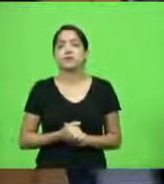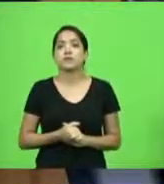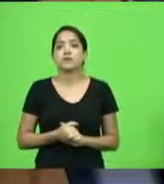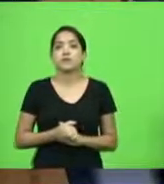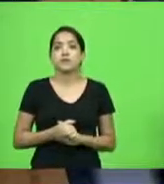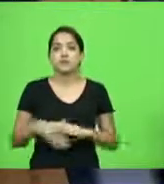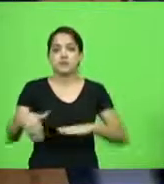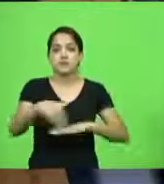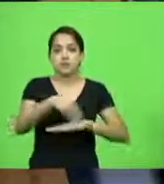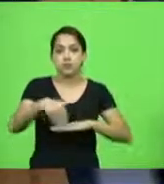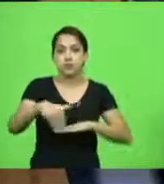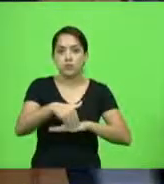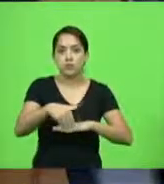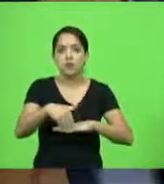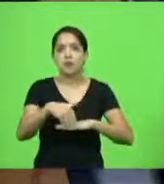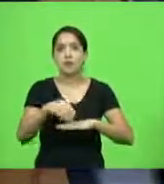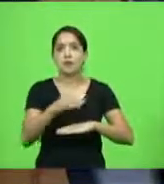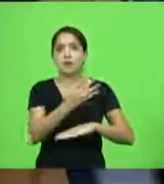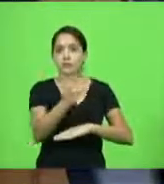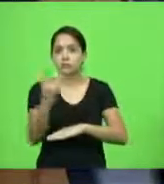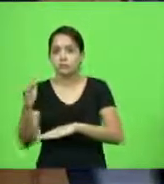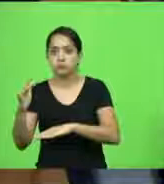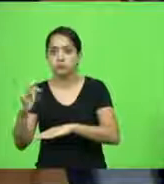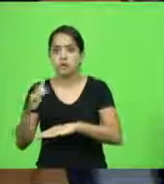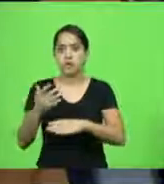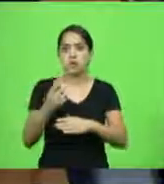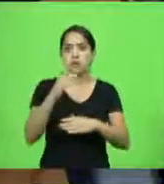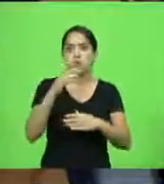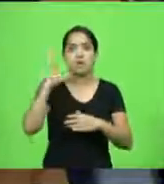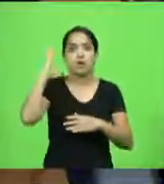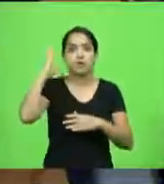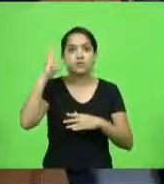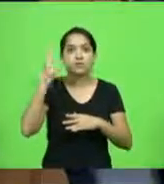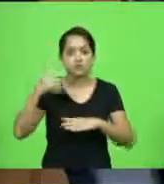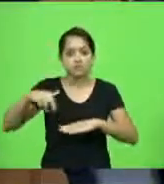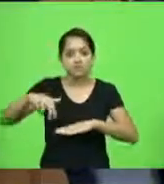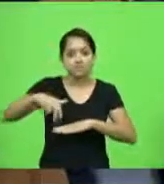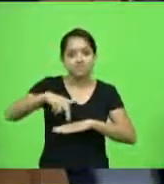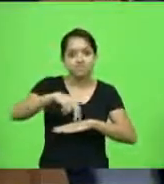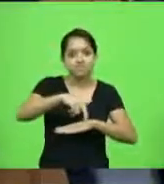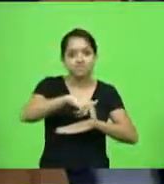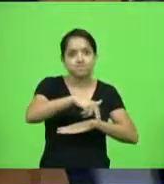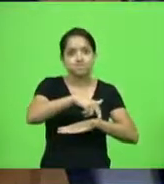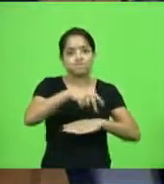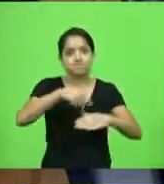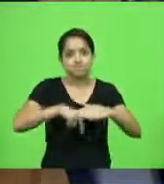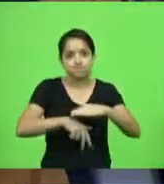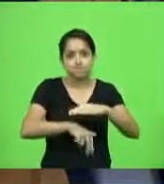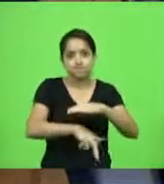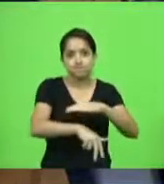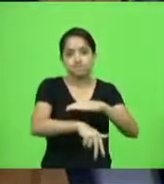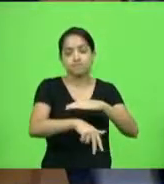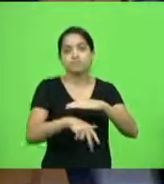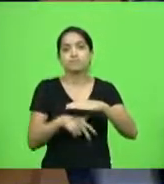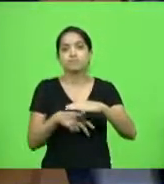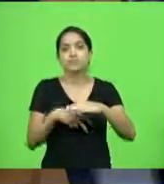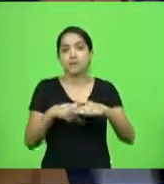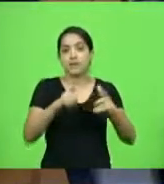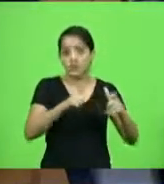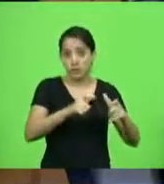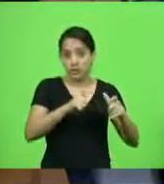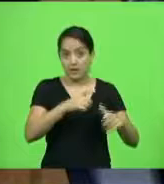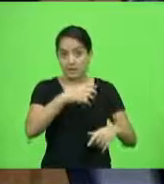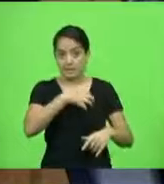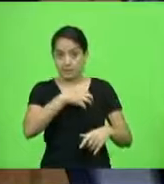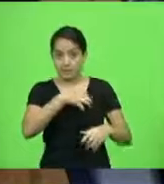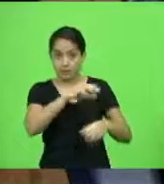corredores ecológicos, passa-fauna, o animal vai passar por baixo. Tem lugares na Bahia que